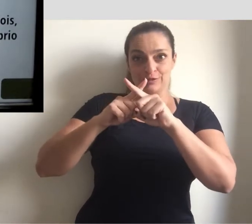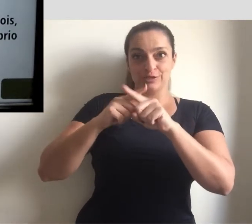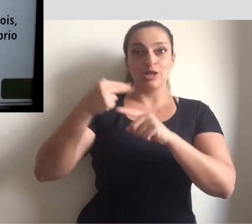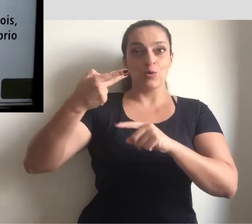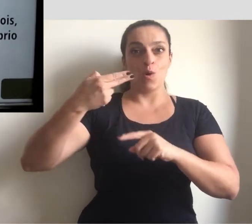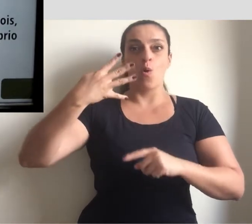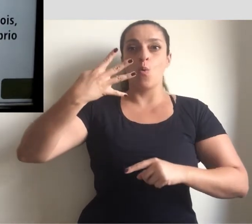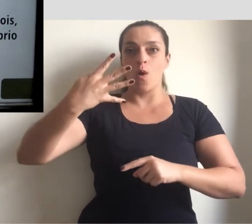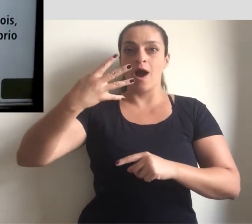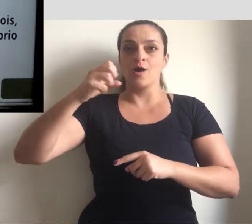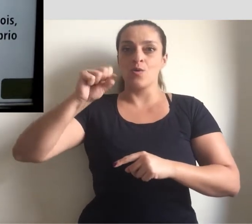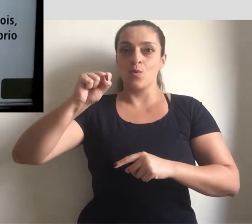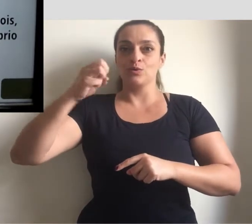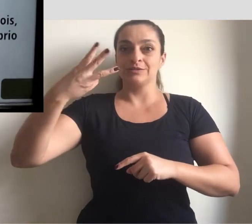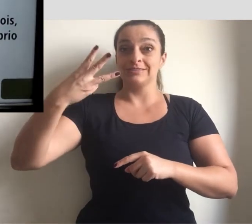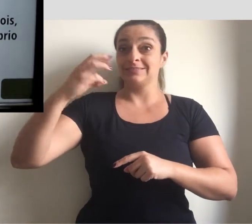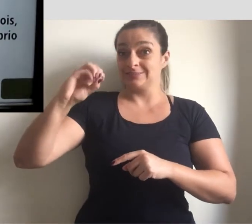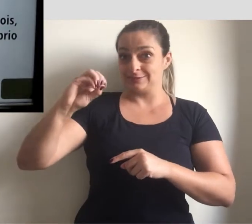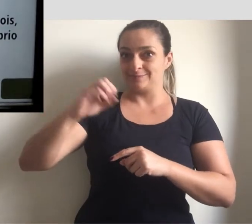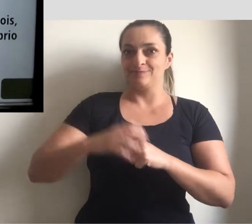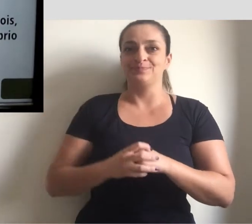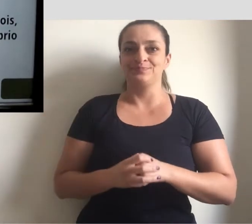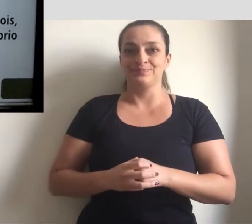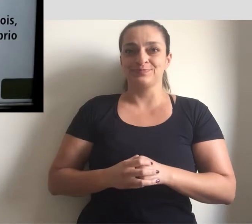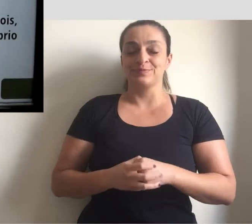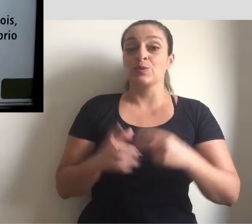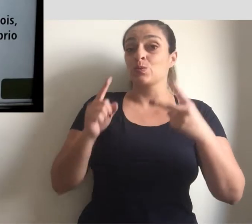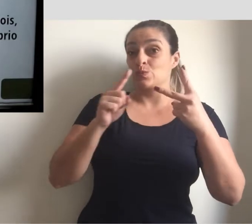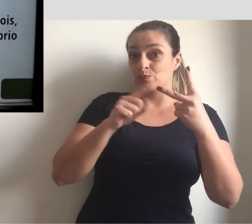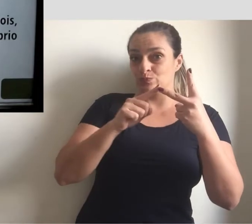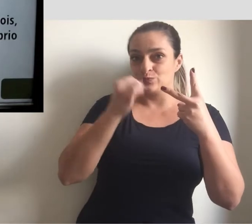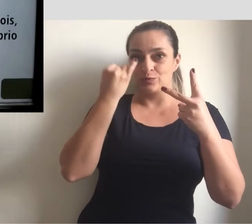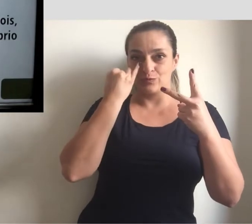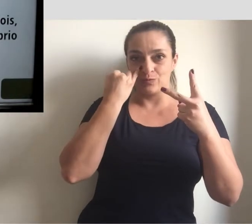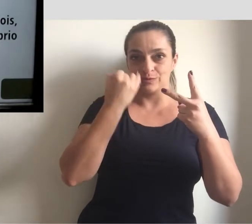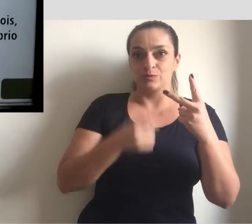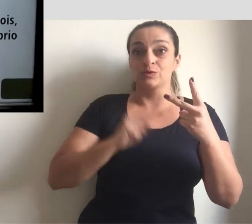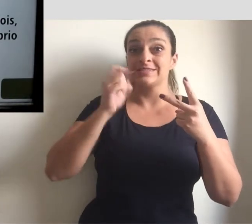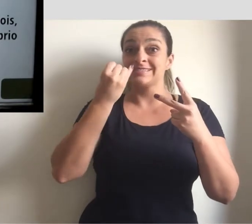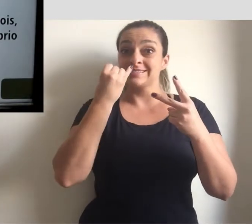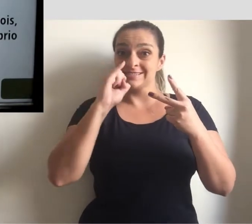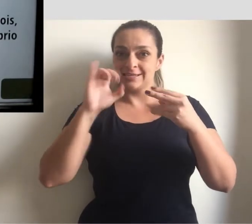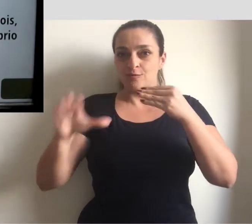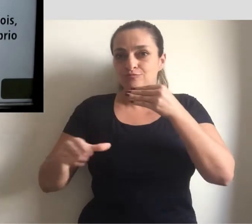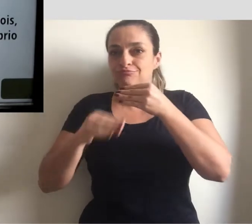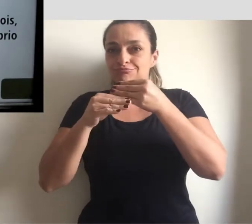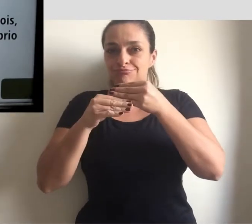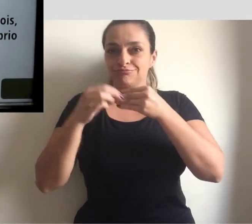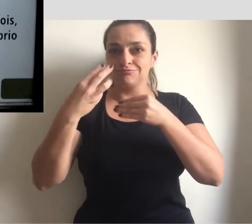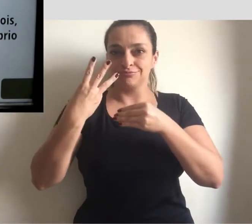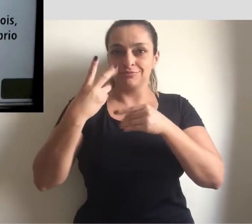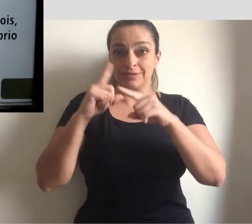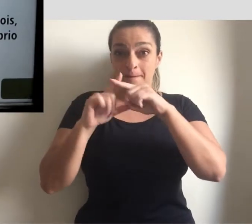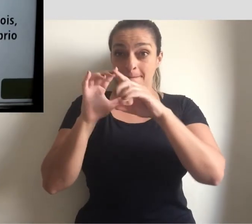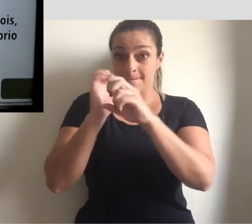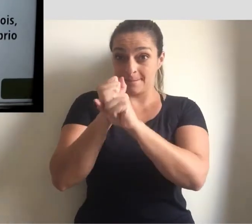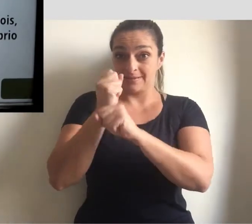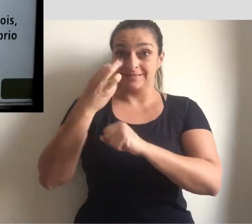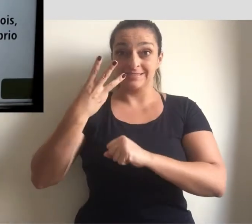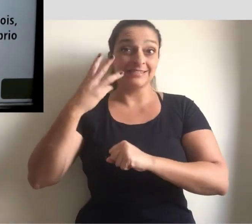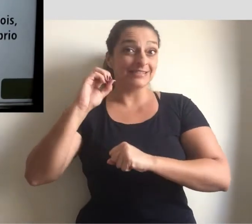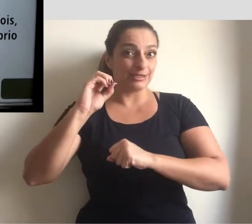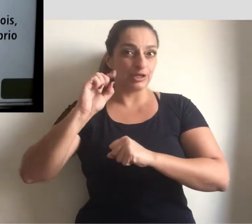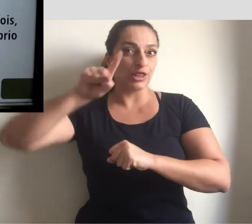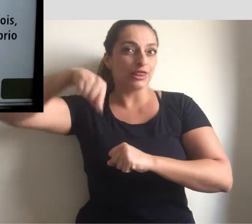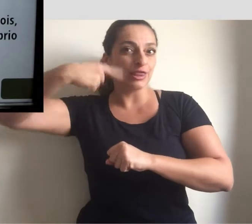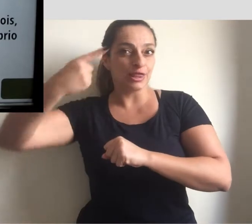4.830. Dois, se acrescentarmos 30 unidades ao número pensado e depois